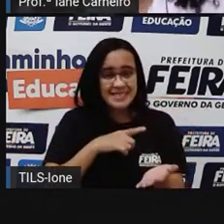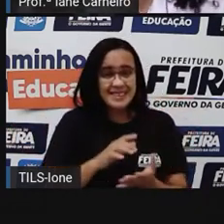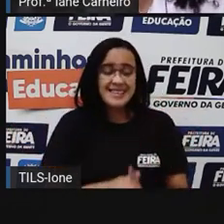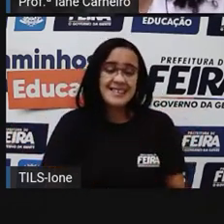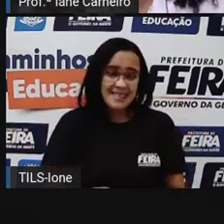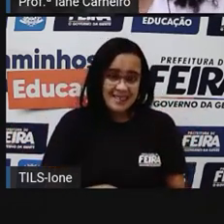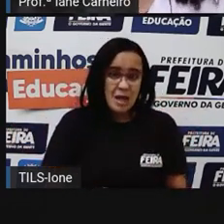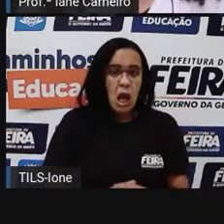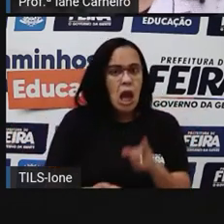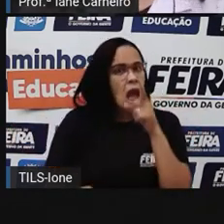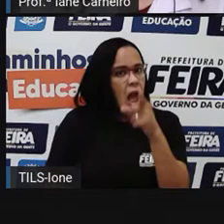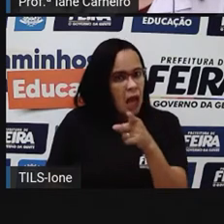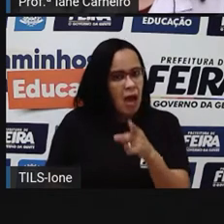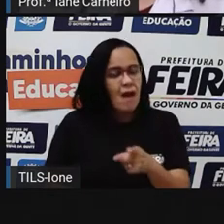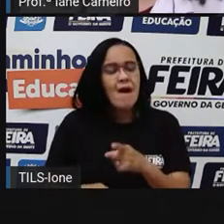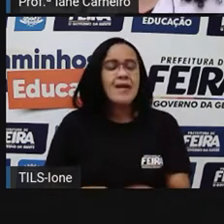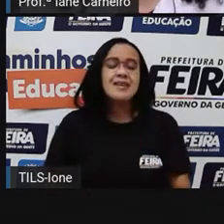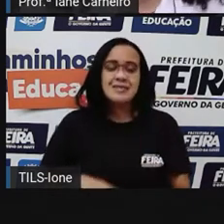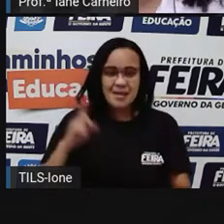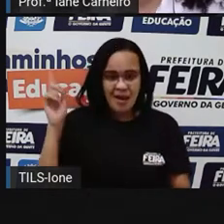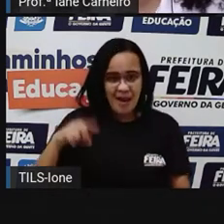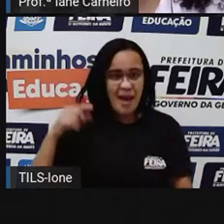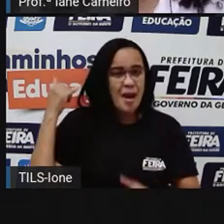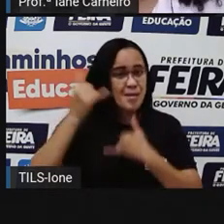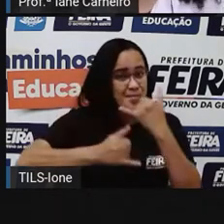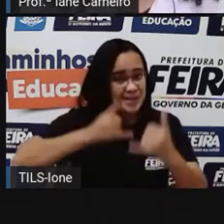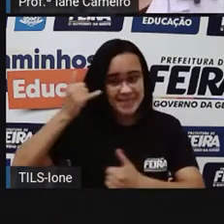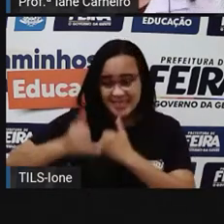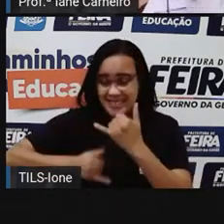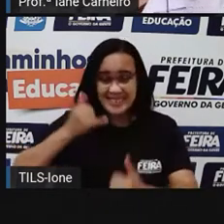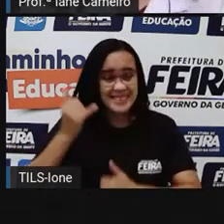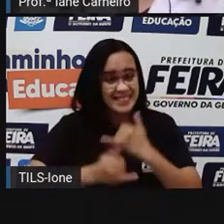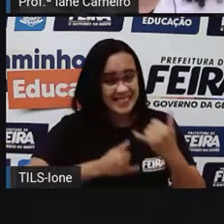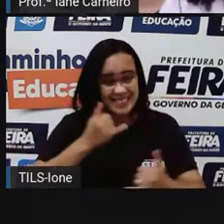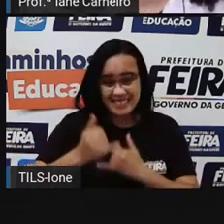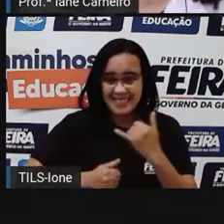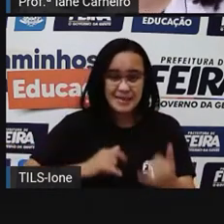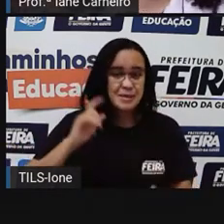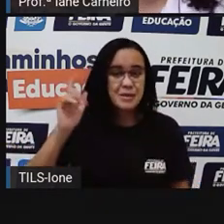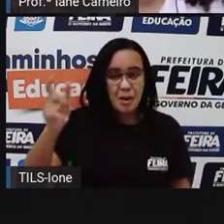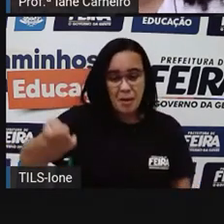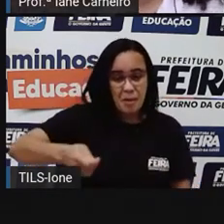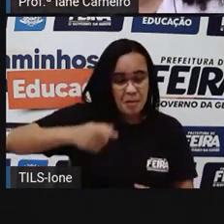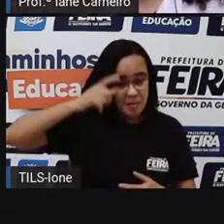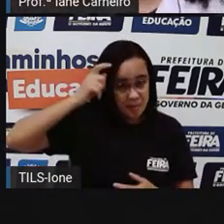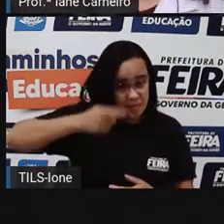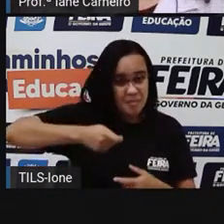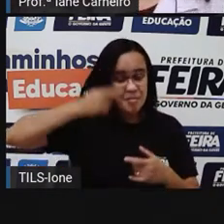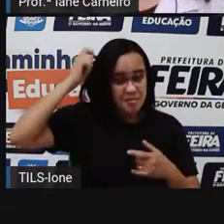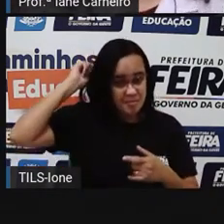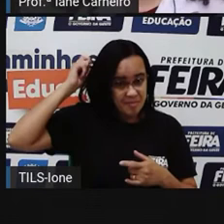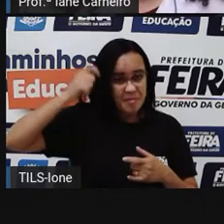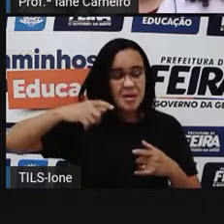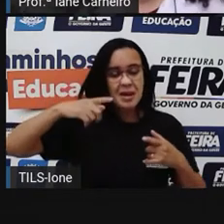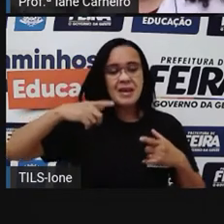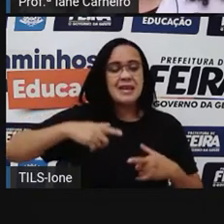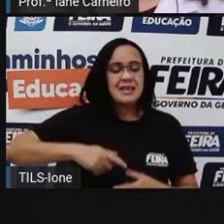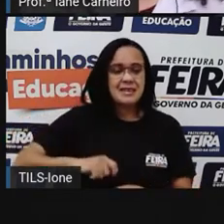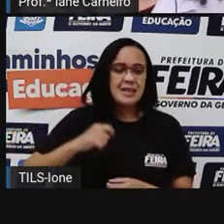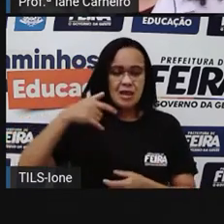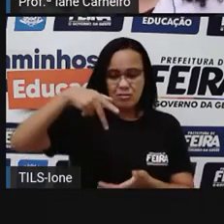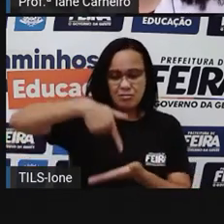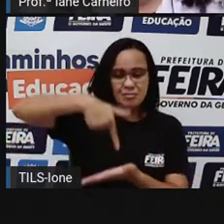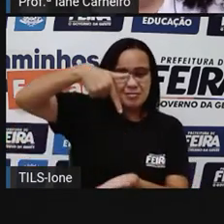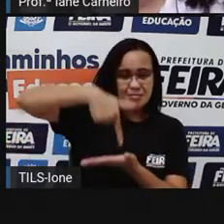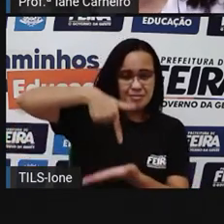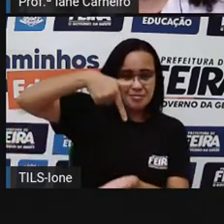muito, né? E ela aí pega o chapéu, o gorro do Saci Pererê, obriga ele a